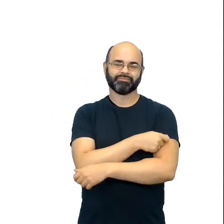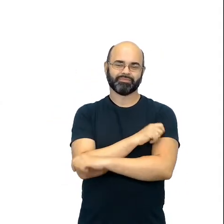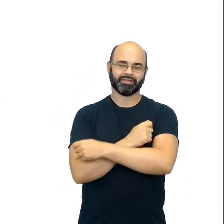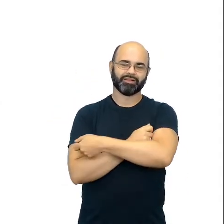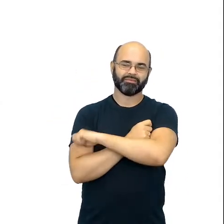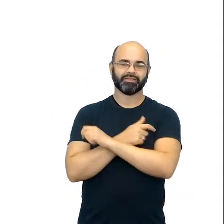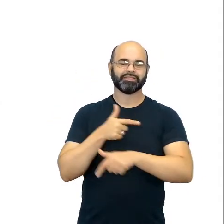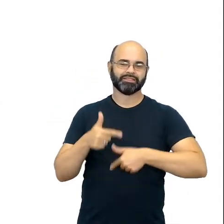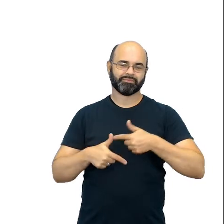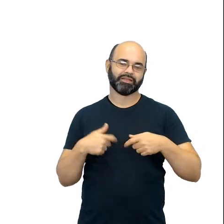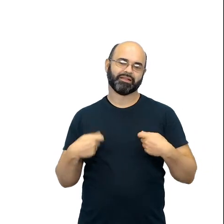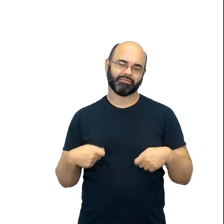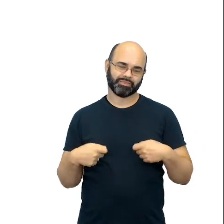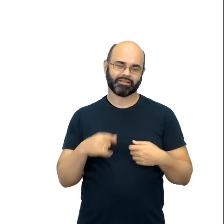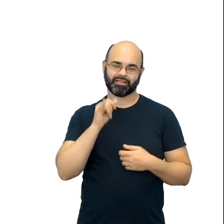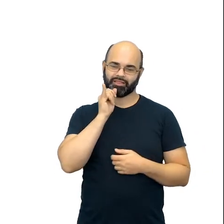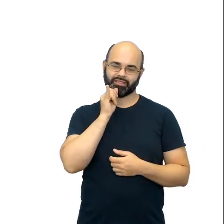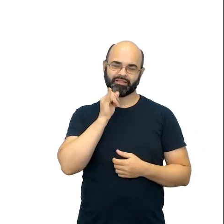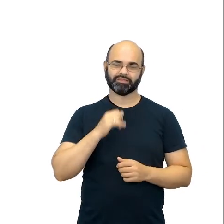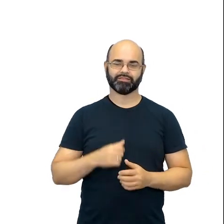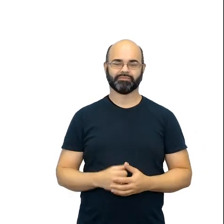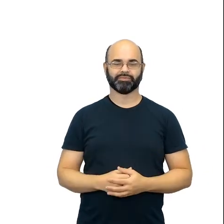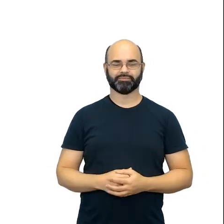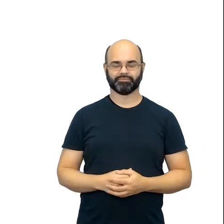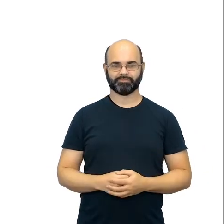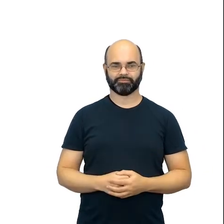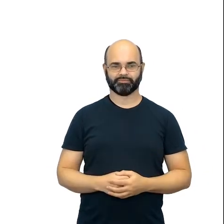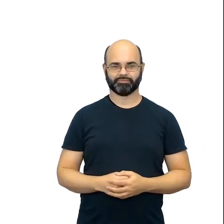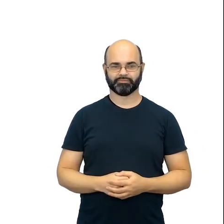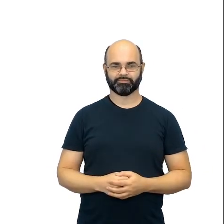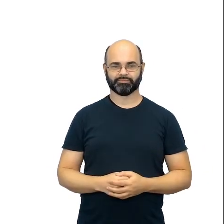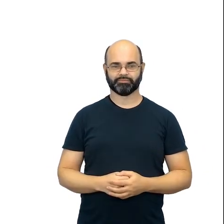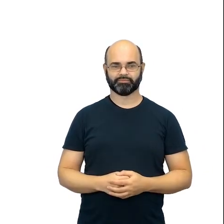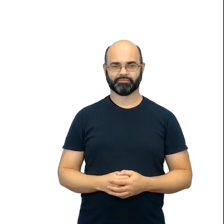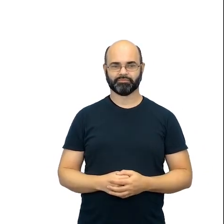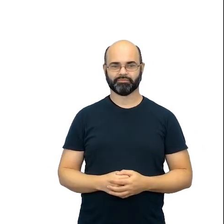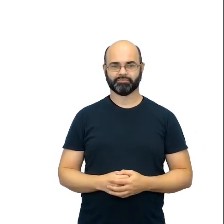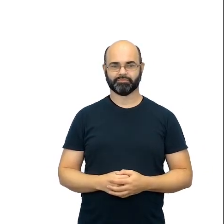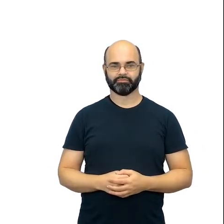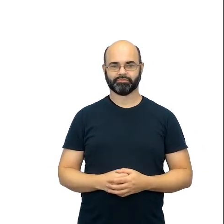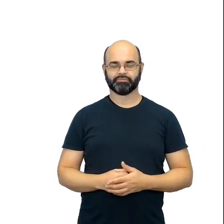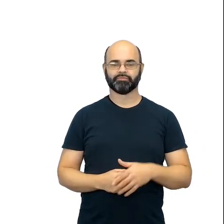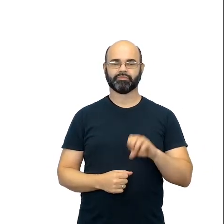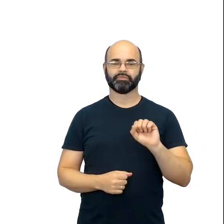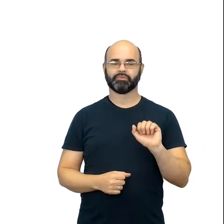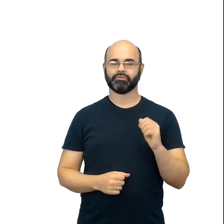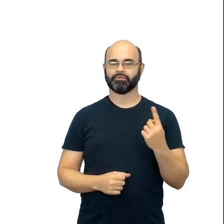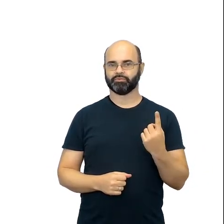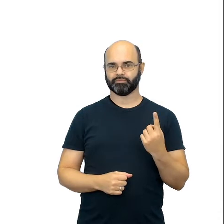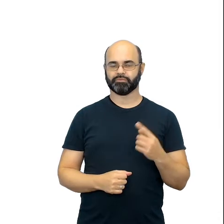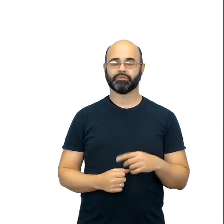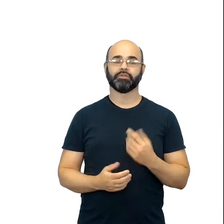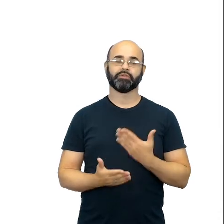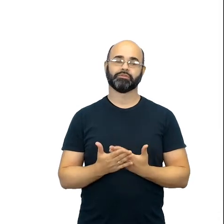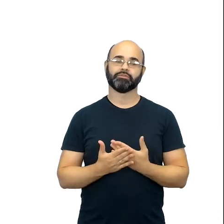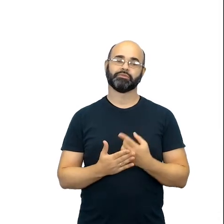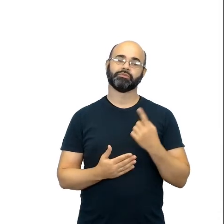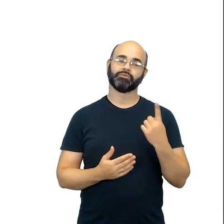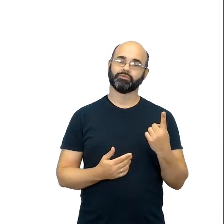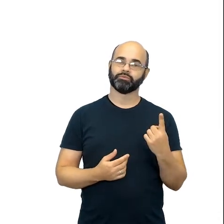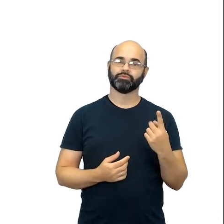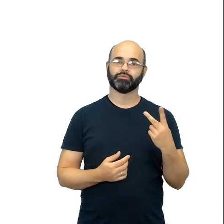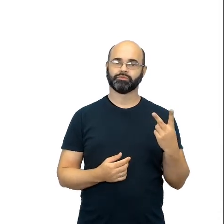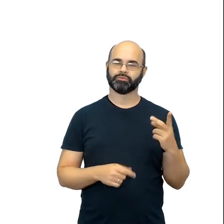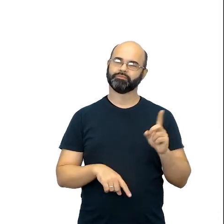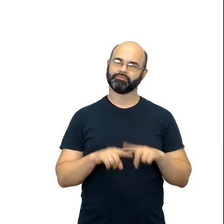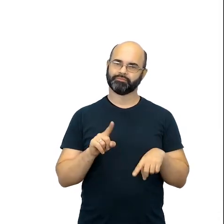O que eu trago de estrutura na SA1? A aula 1 e 2, o que eu trago, né? O que o material traz para